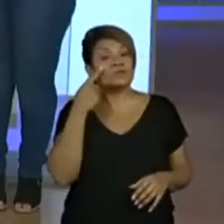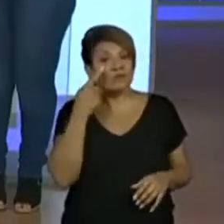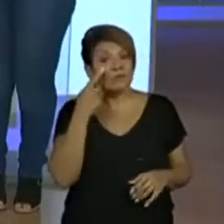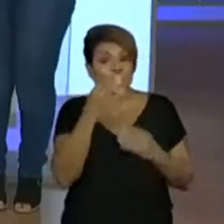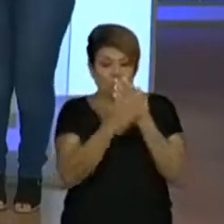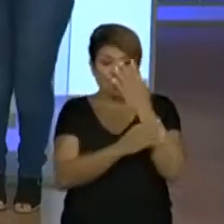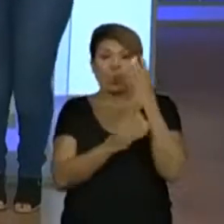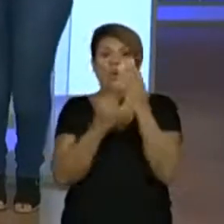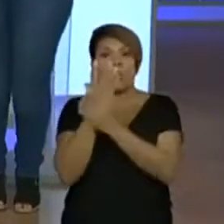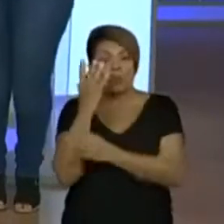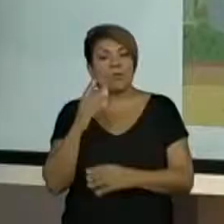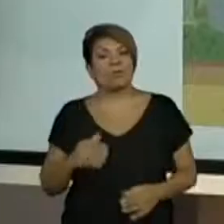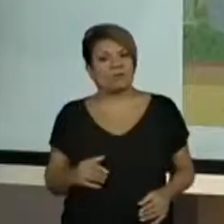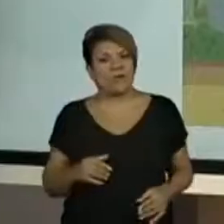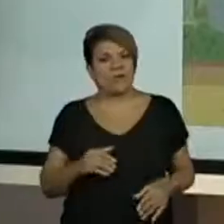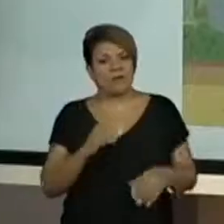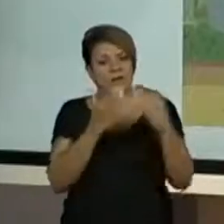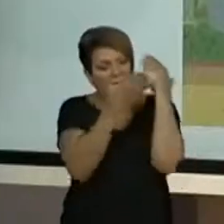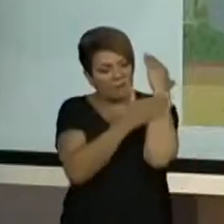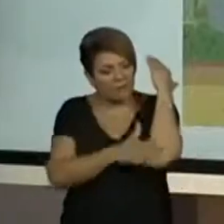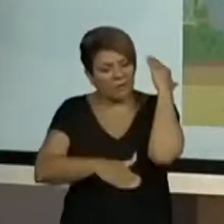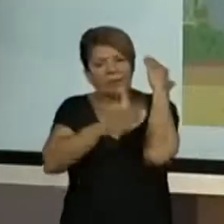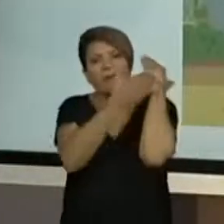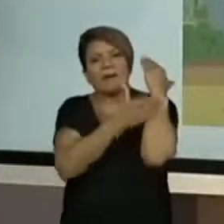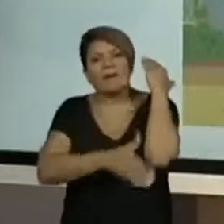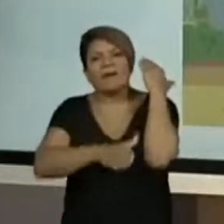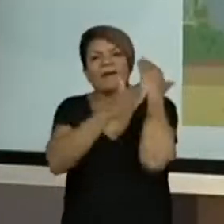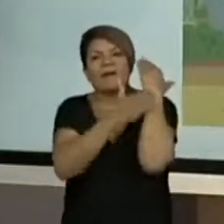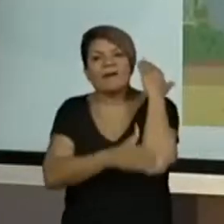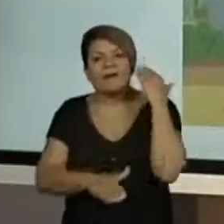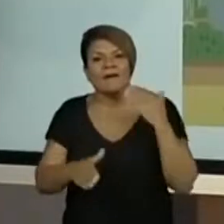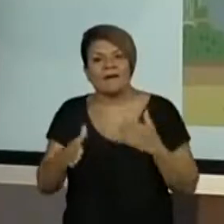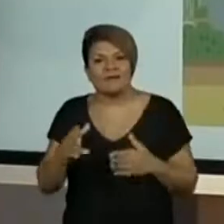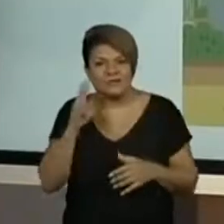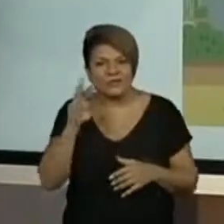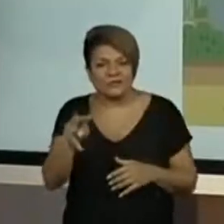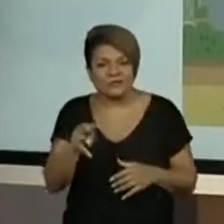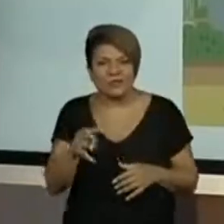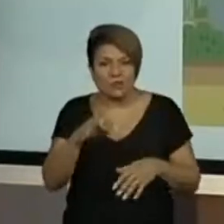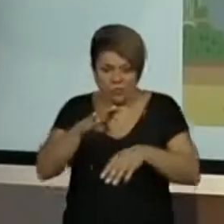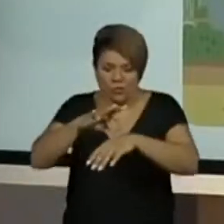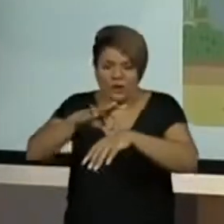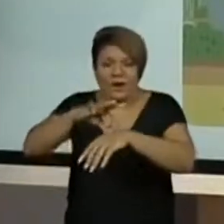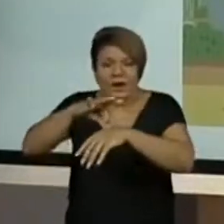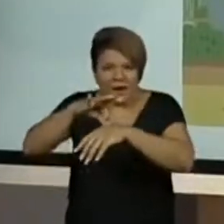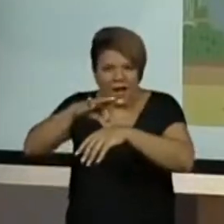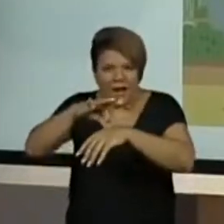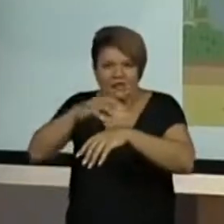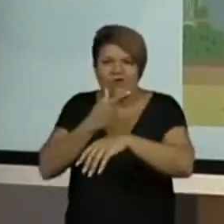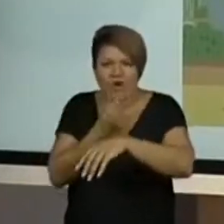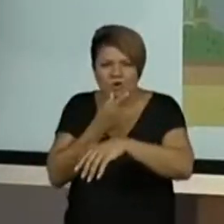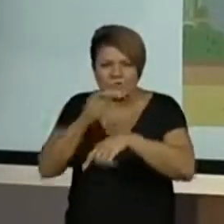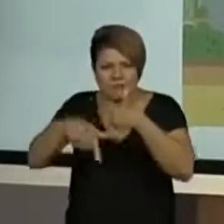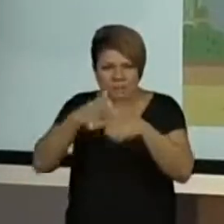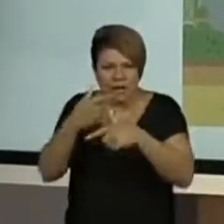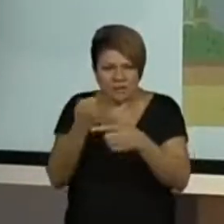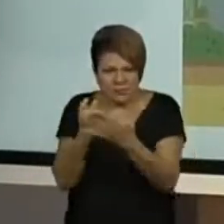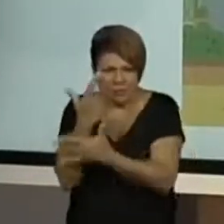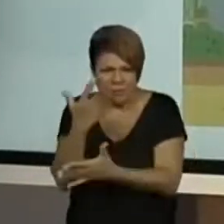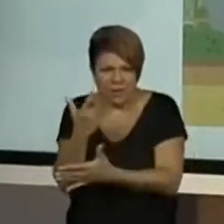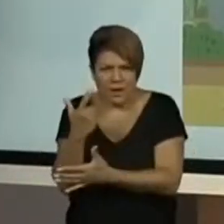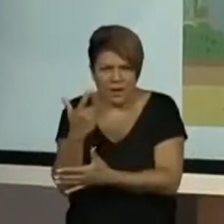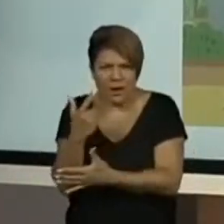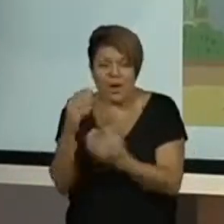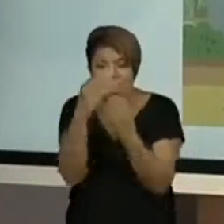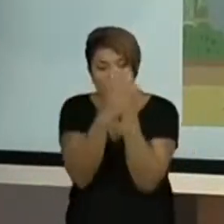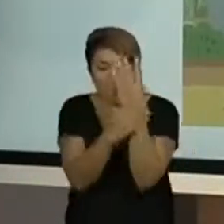Sim. Vocês já perceberam? Quando foram ao açougue, que os açougueiros, eles utilizam uma